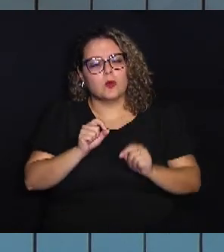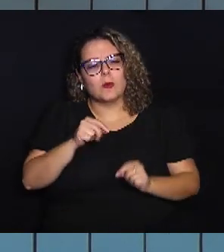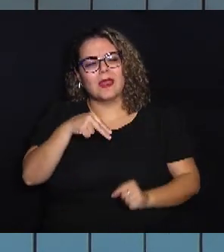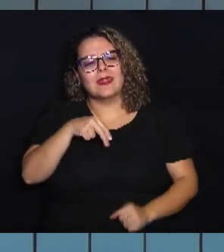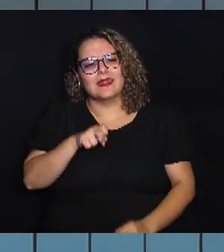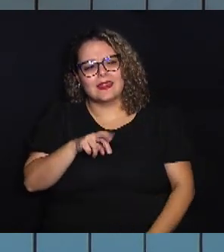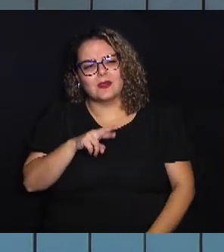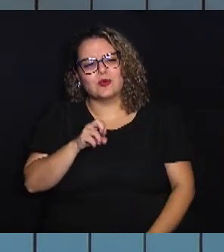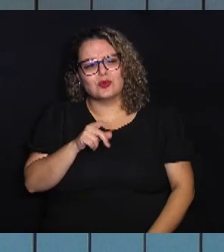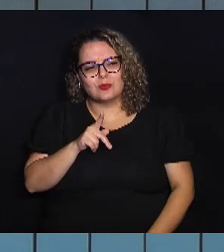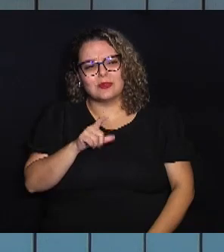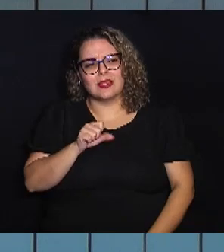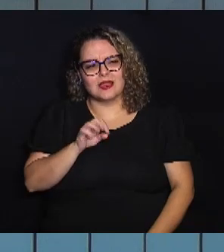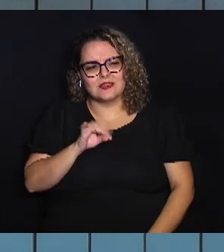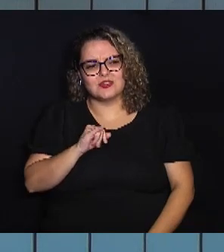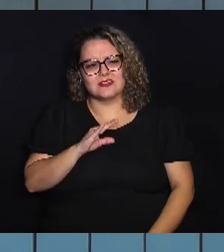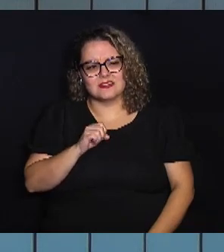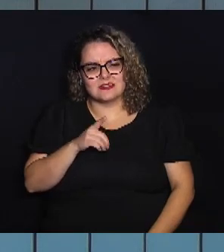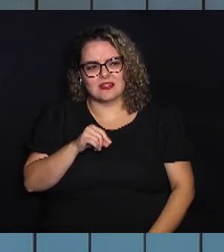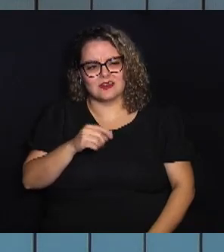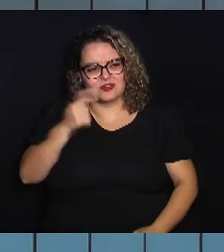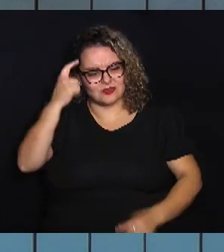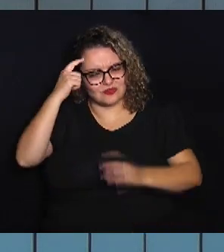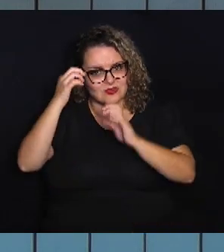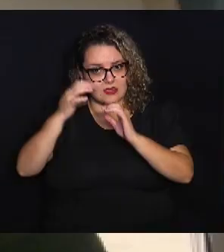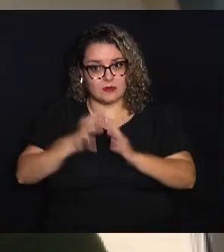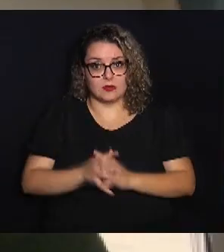a neuroplasticidade do cérebro?